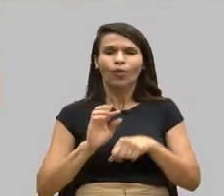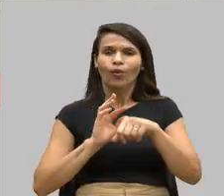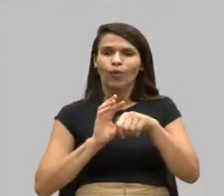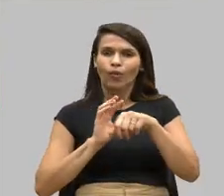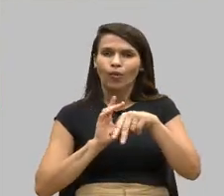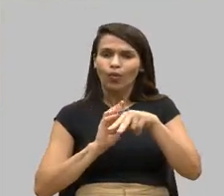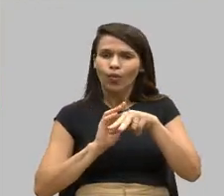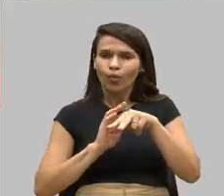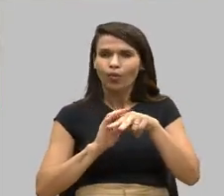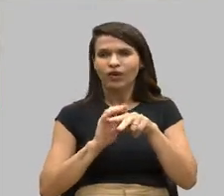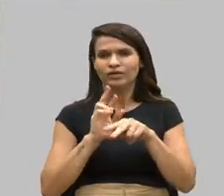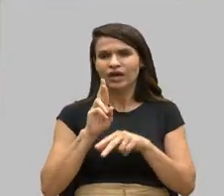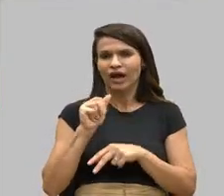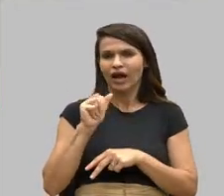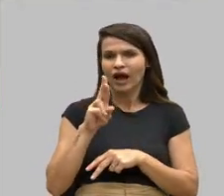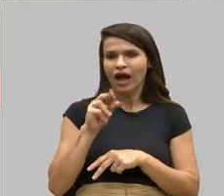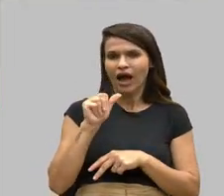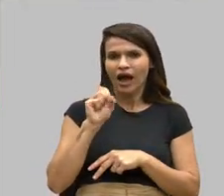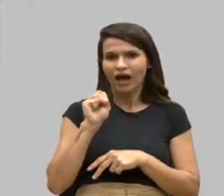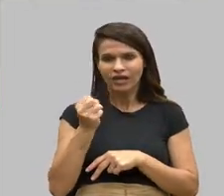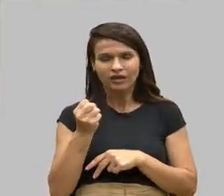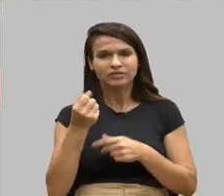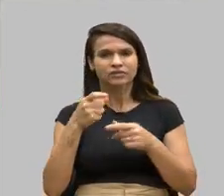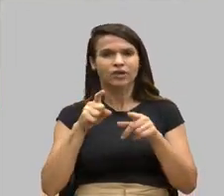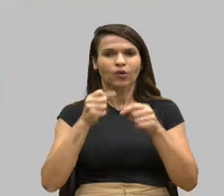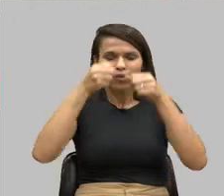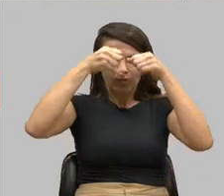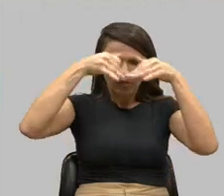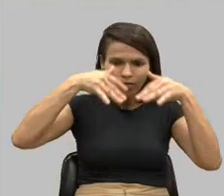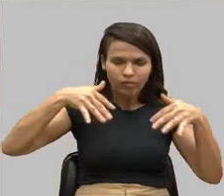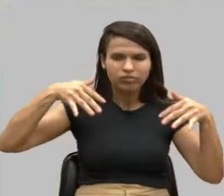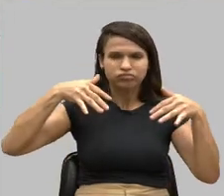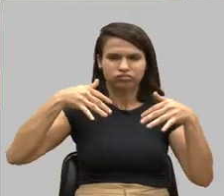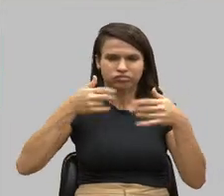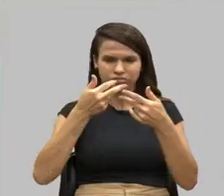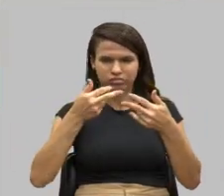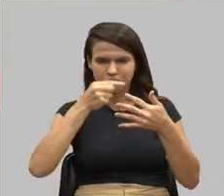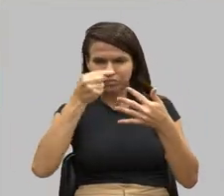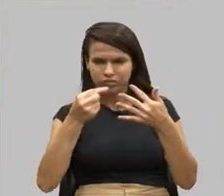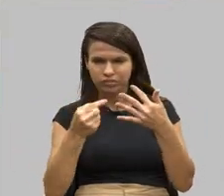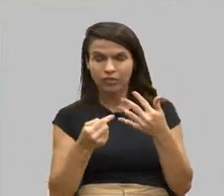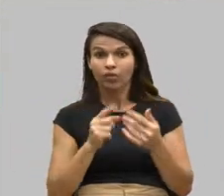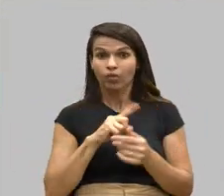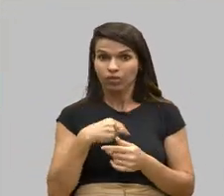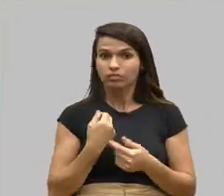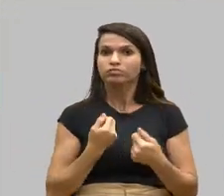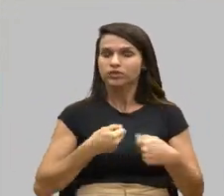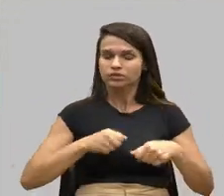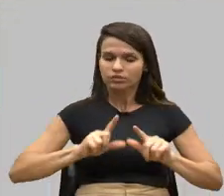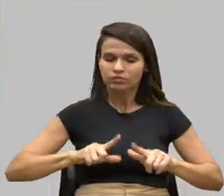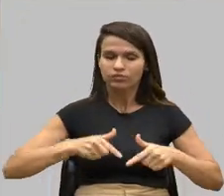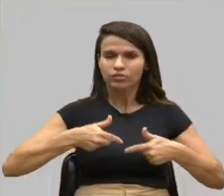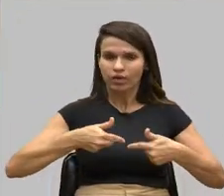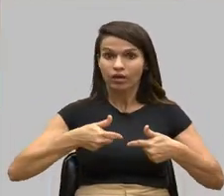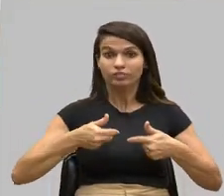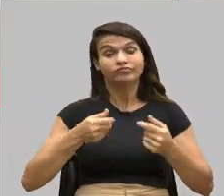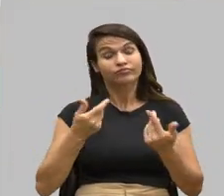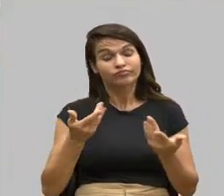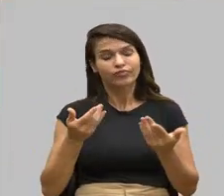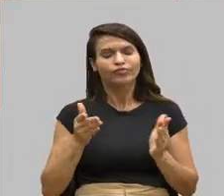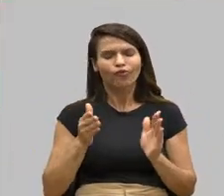todos autistas, síndromes, nós temos que fazer isso. E essa semana é muito especial.